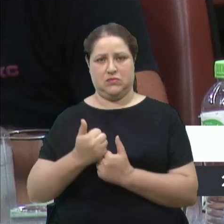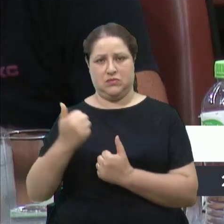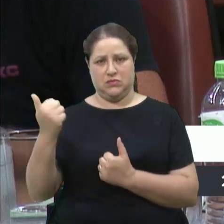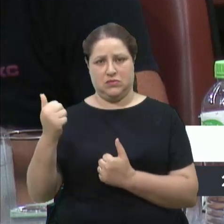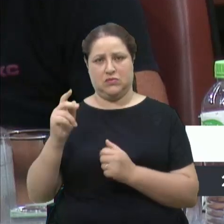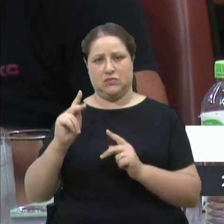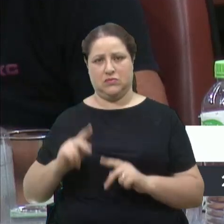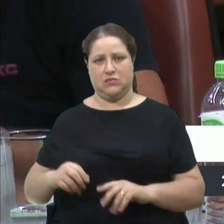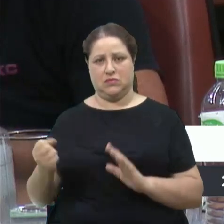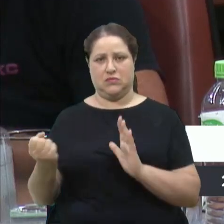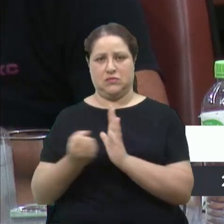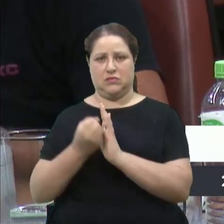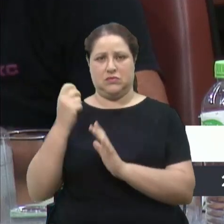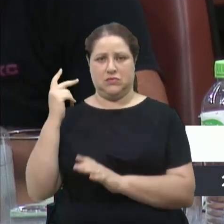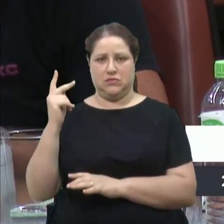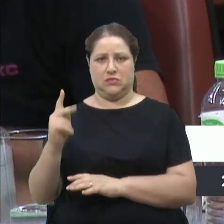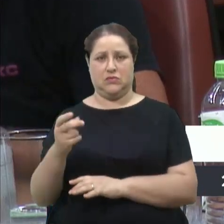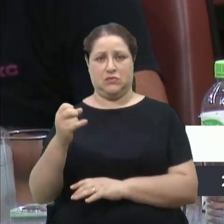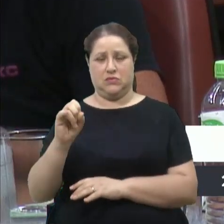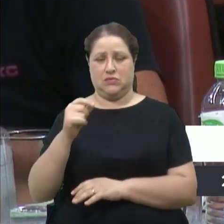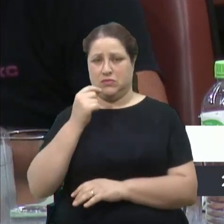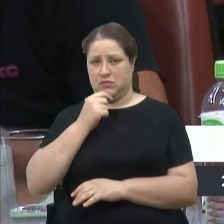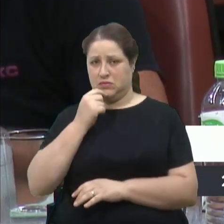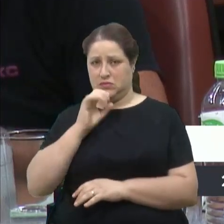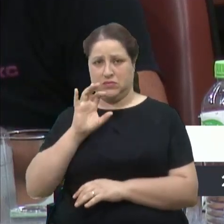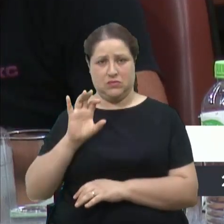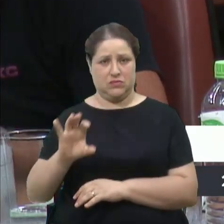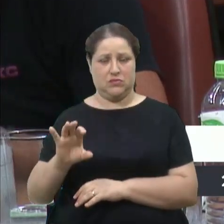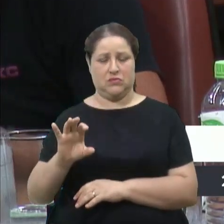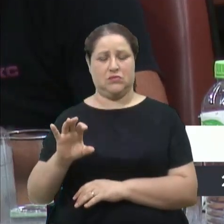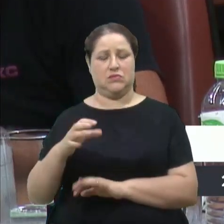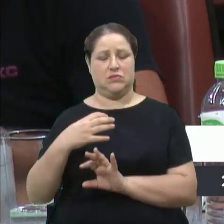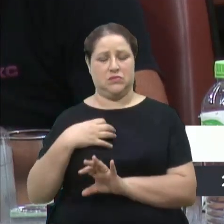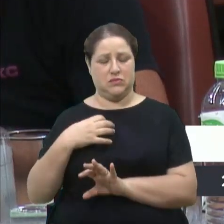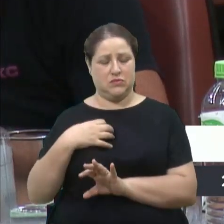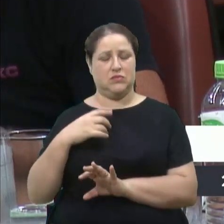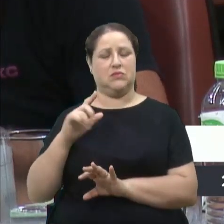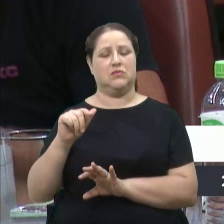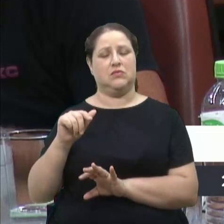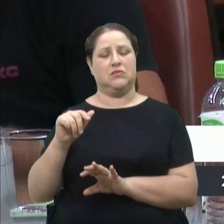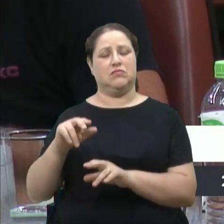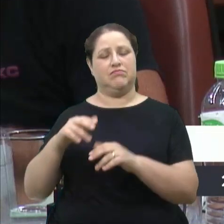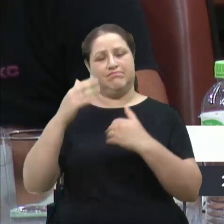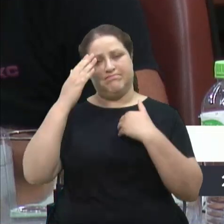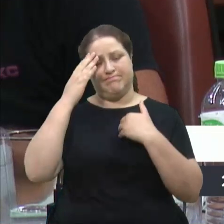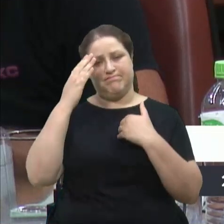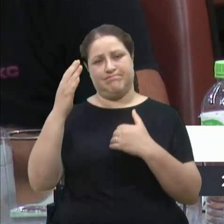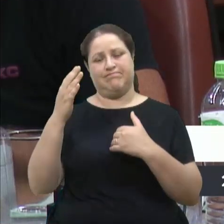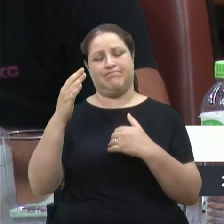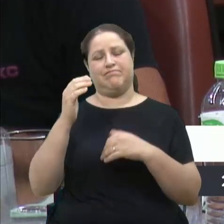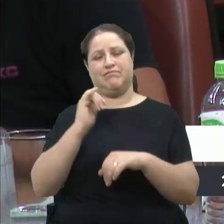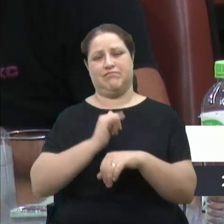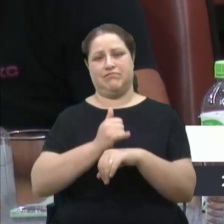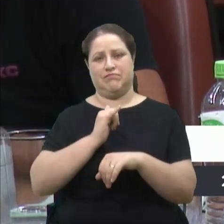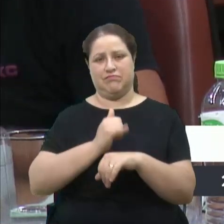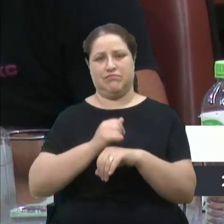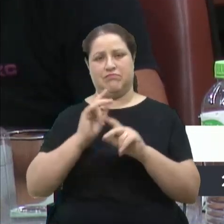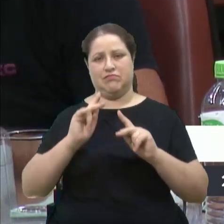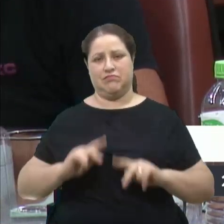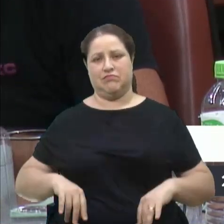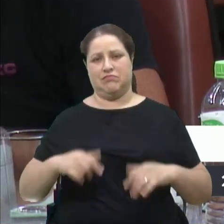fizeram história. E se Caxias do Sul é o que é hoje, graças aos nossos metalúrgicos, a metalurgia, aos